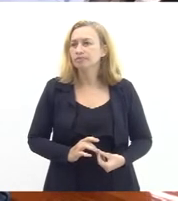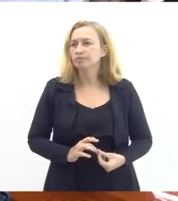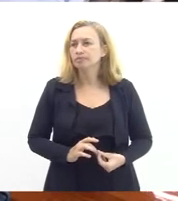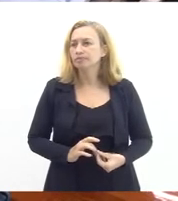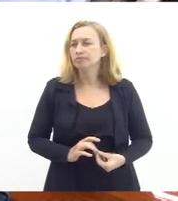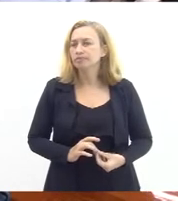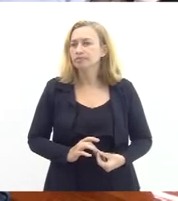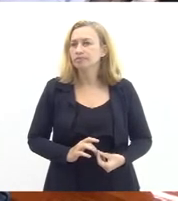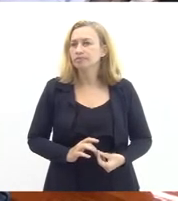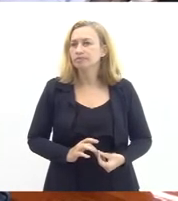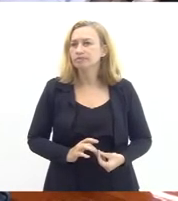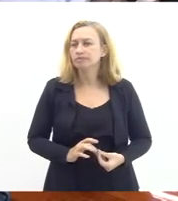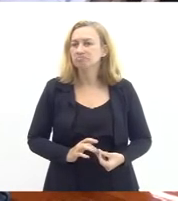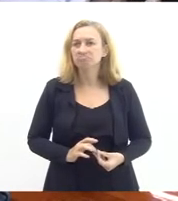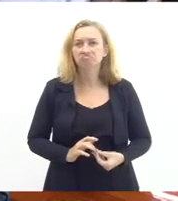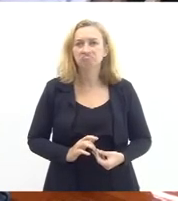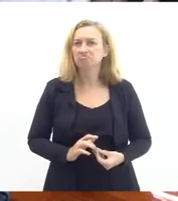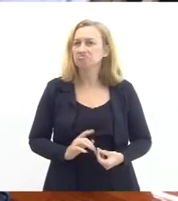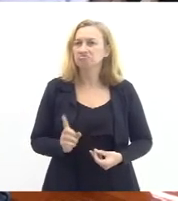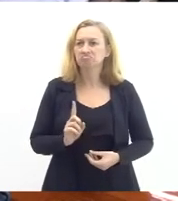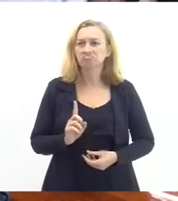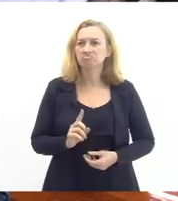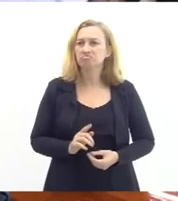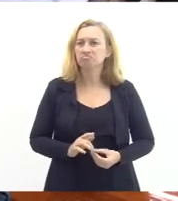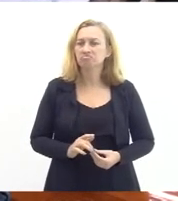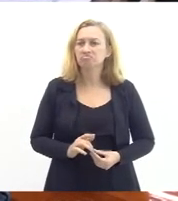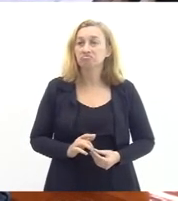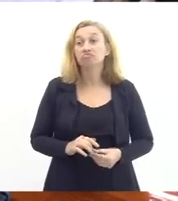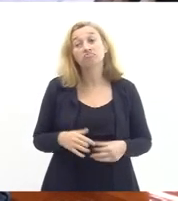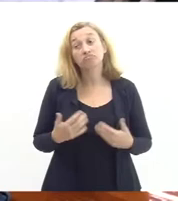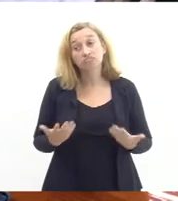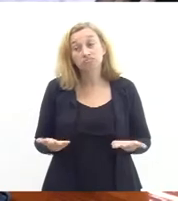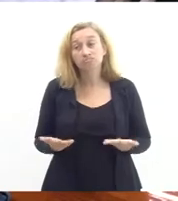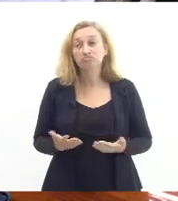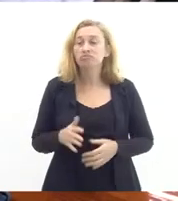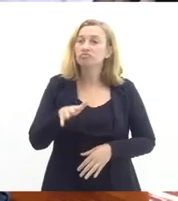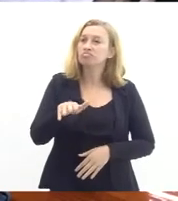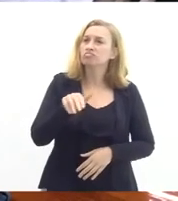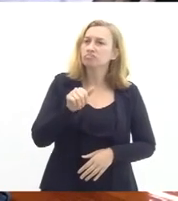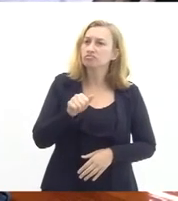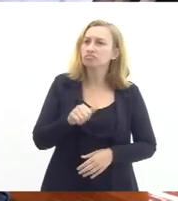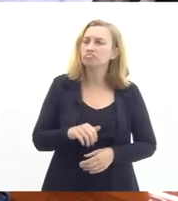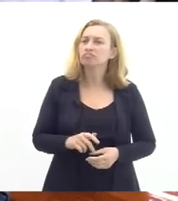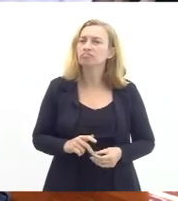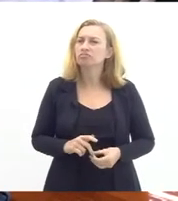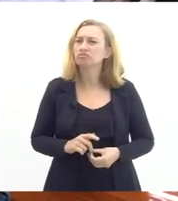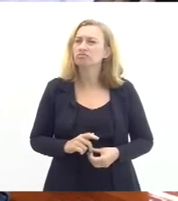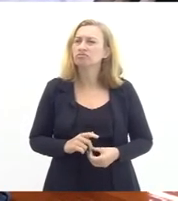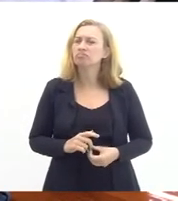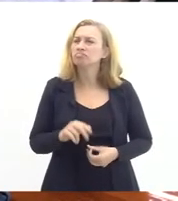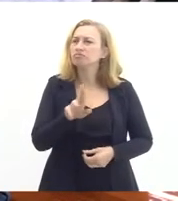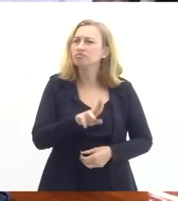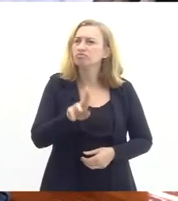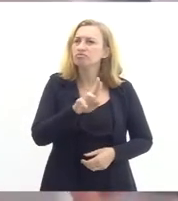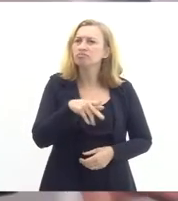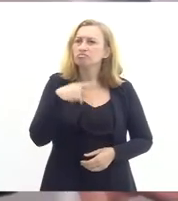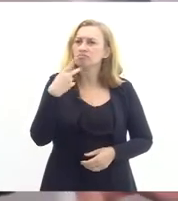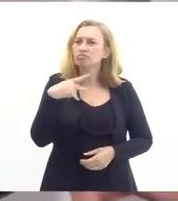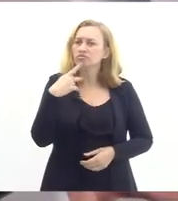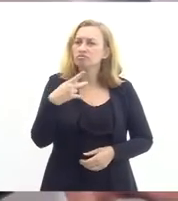acho que não então chamar para fazer uso da palavra